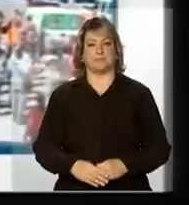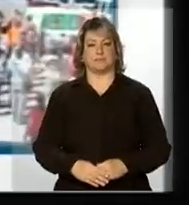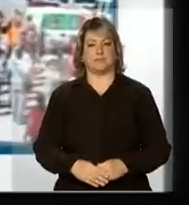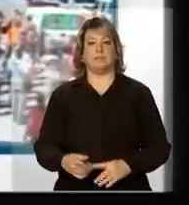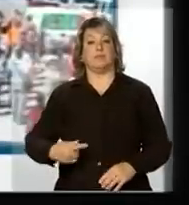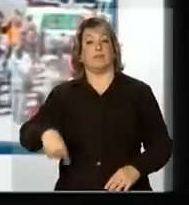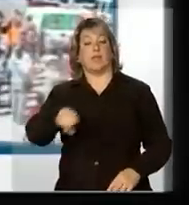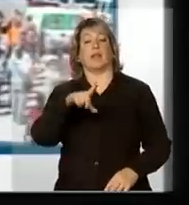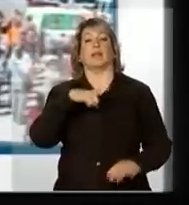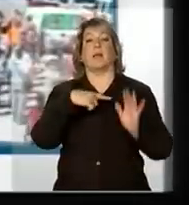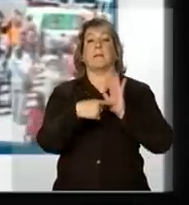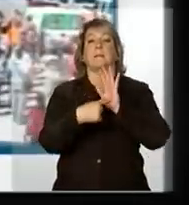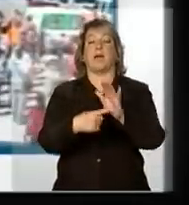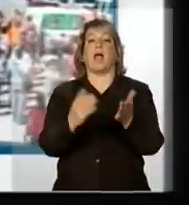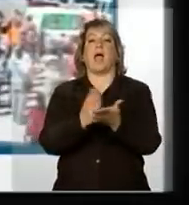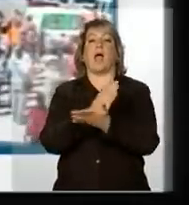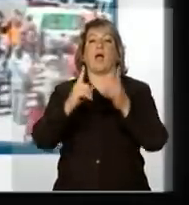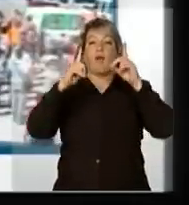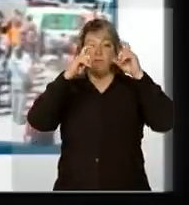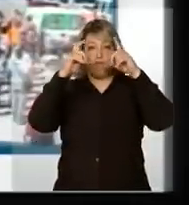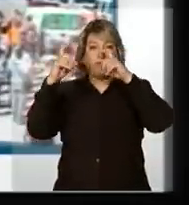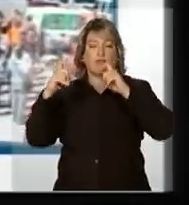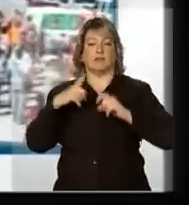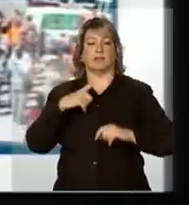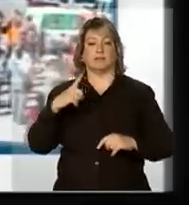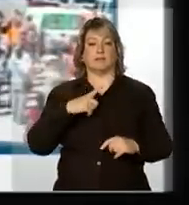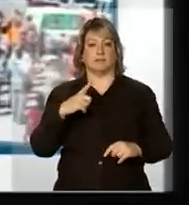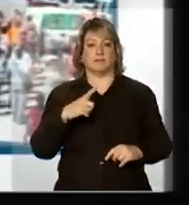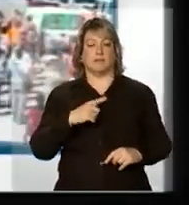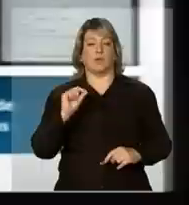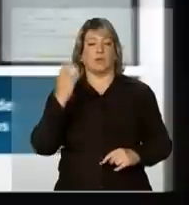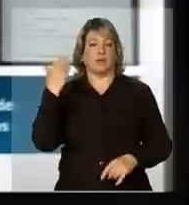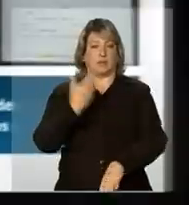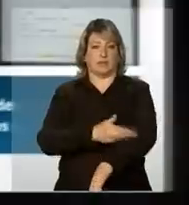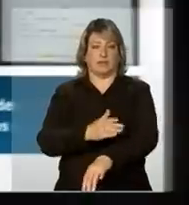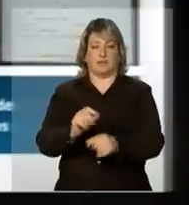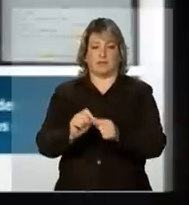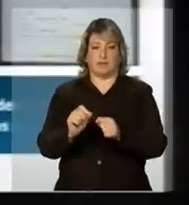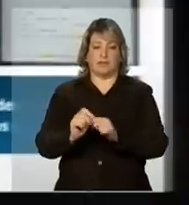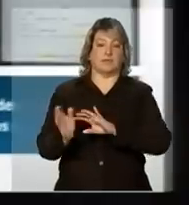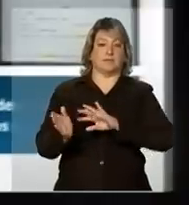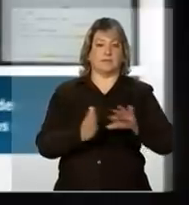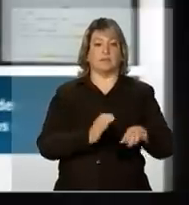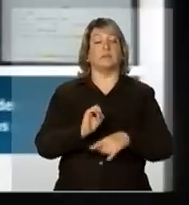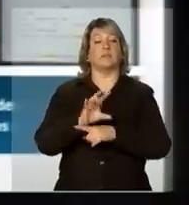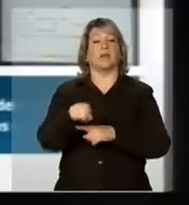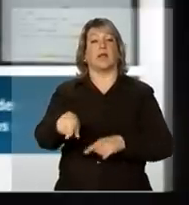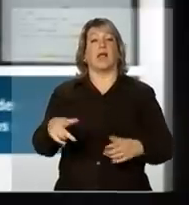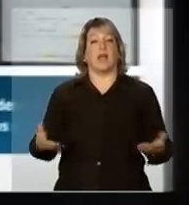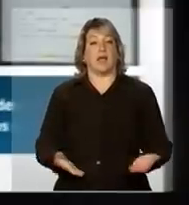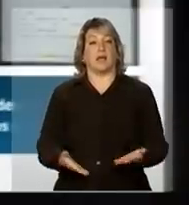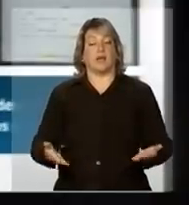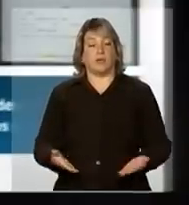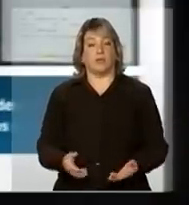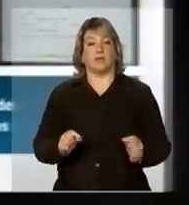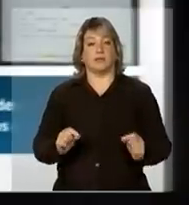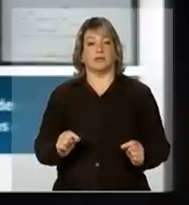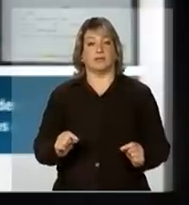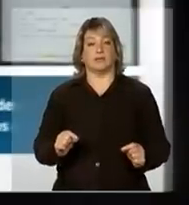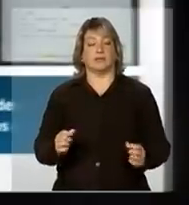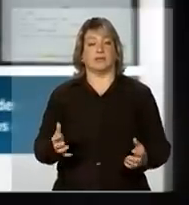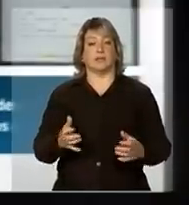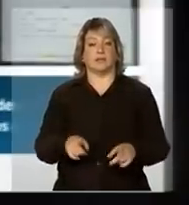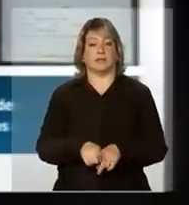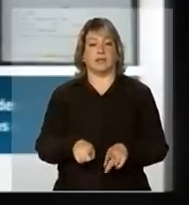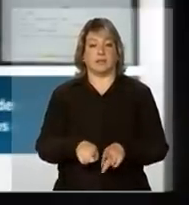são algumas fotos das capacitações realizadas. Próximo. E aqui queremos também, não